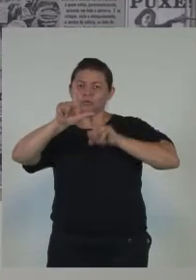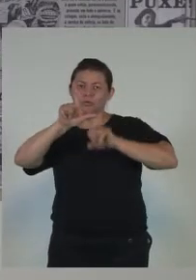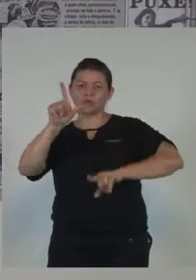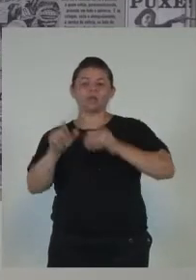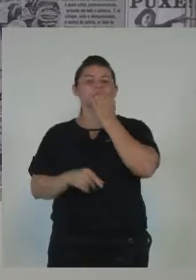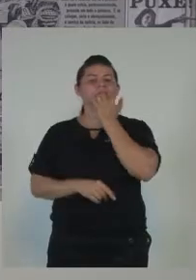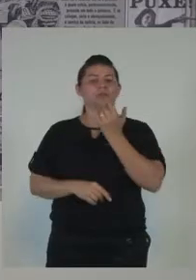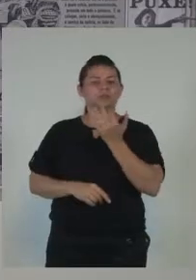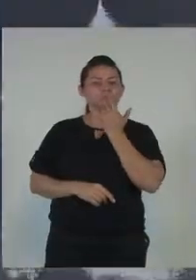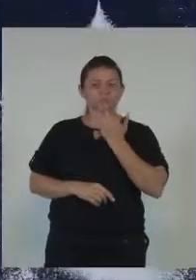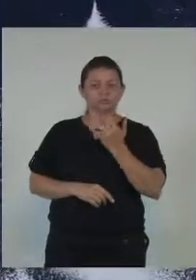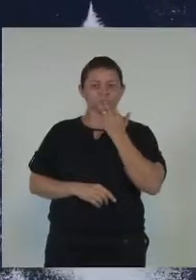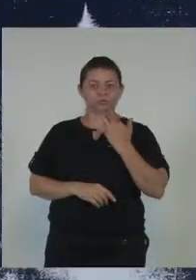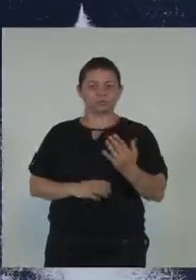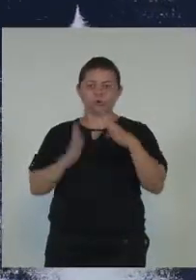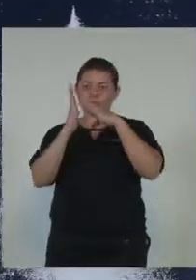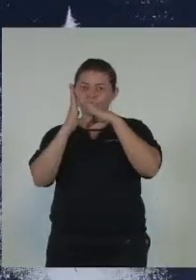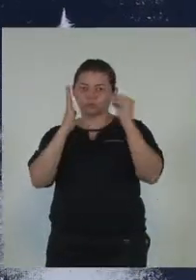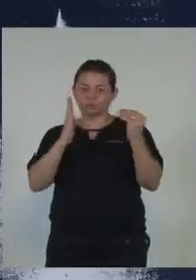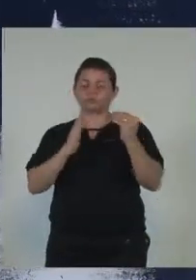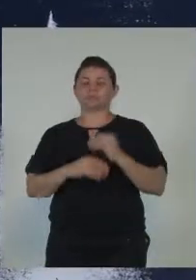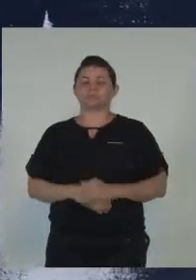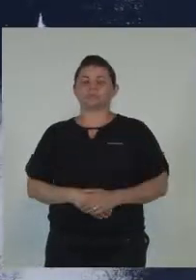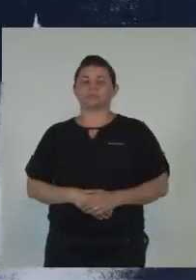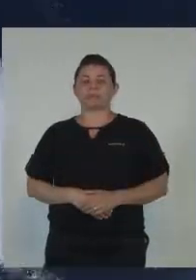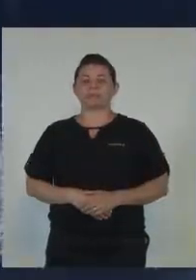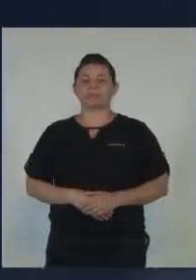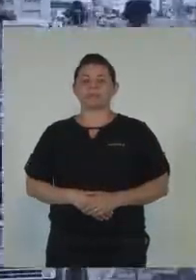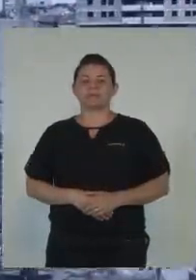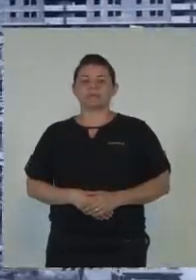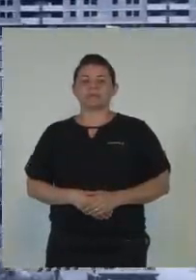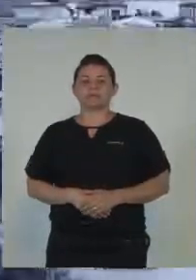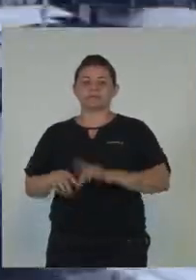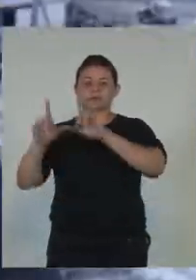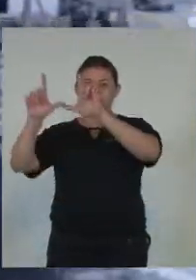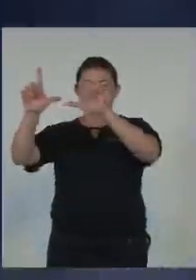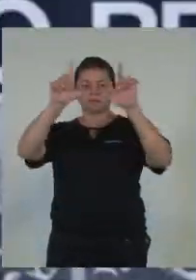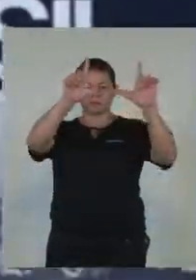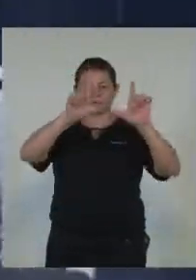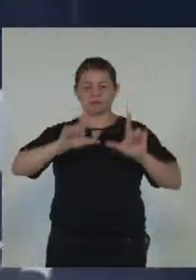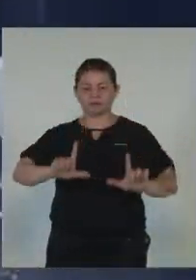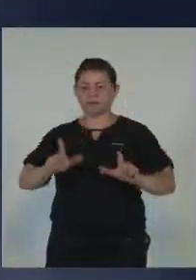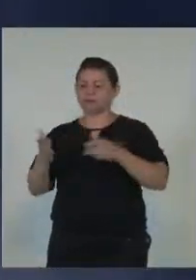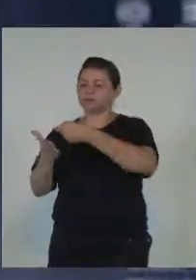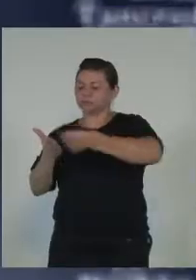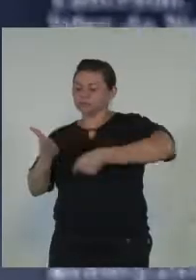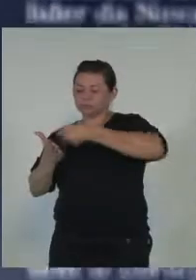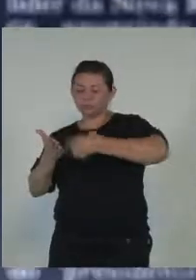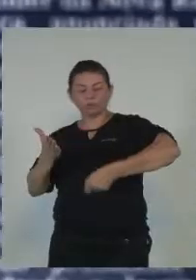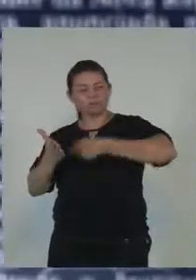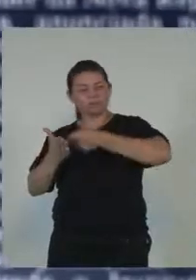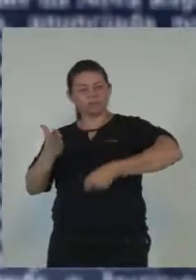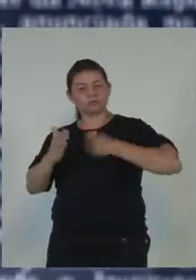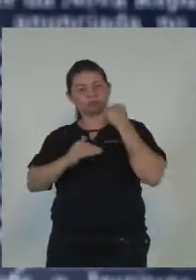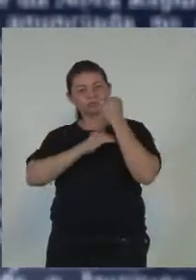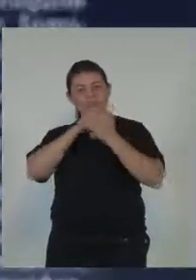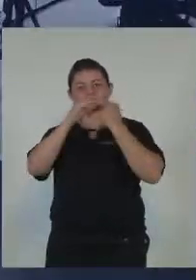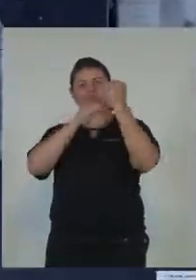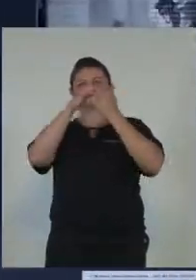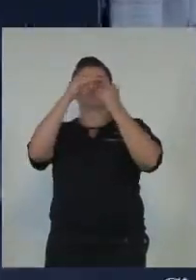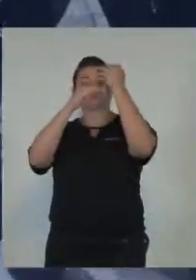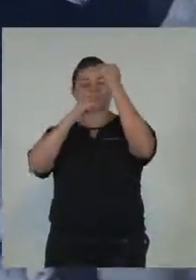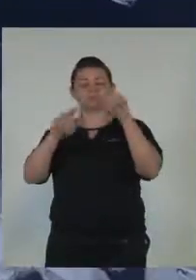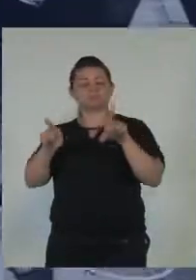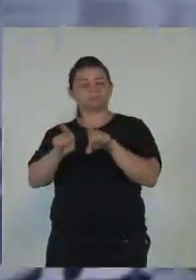de diagramação. Diagramação é a forma de ocupar as capas com os textos, imagens e ilustrações. Os